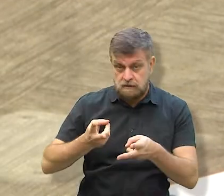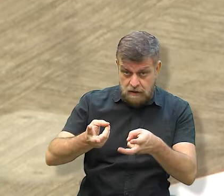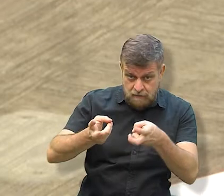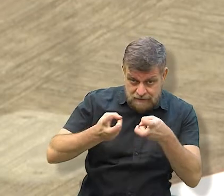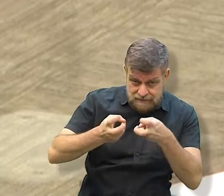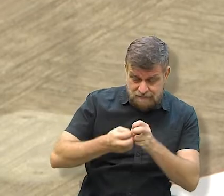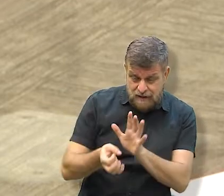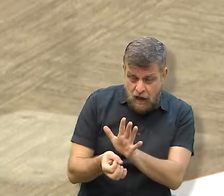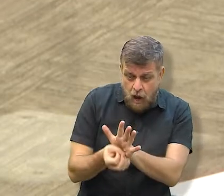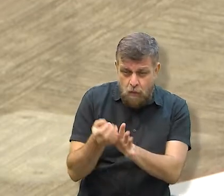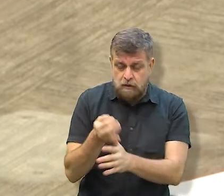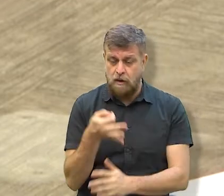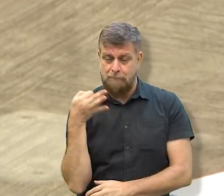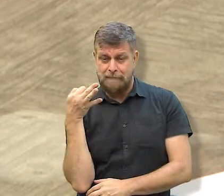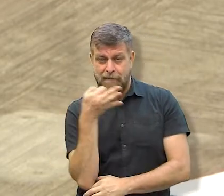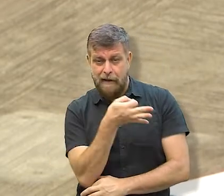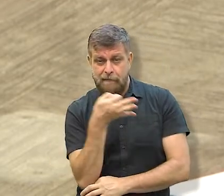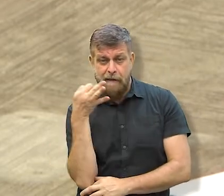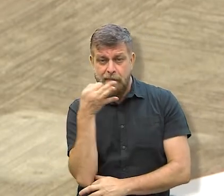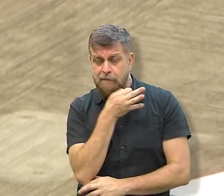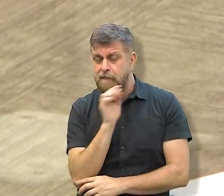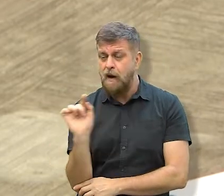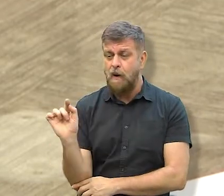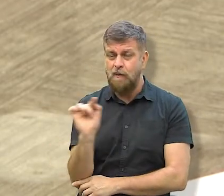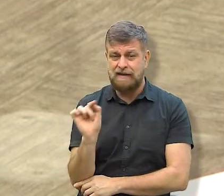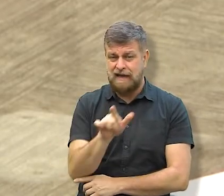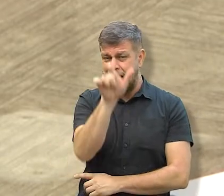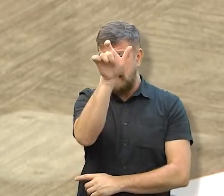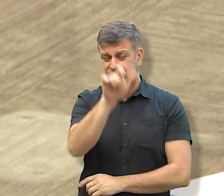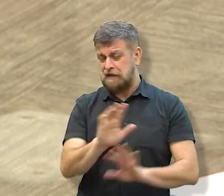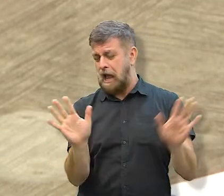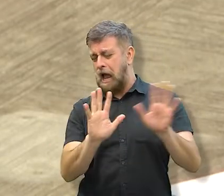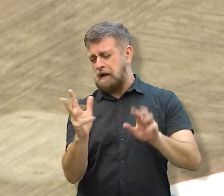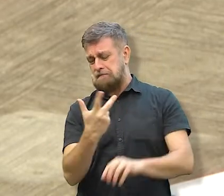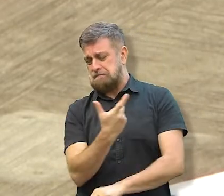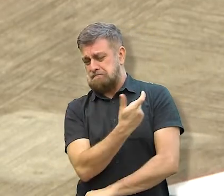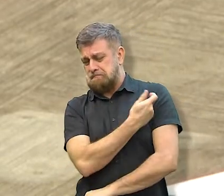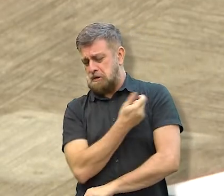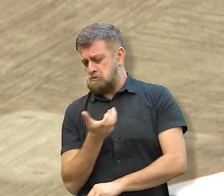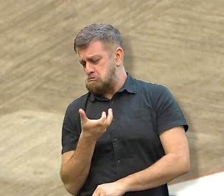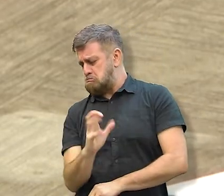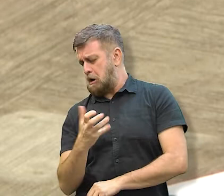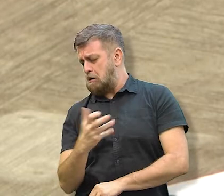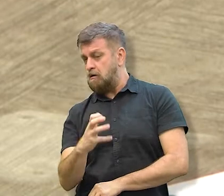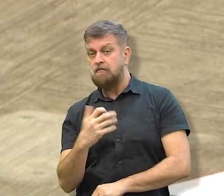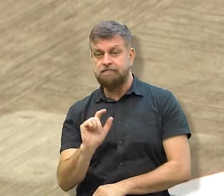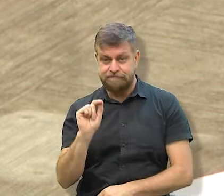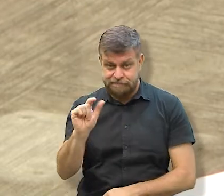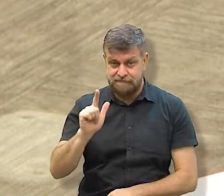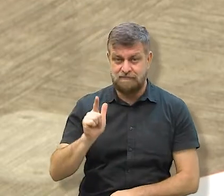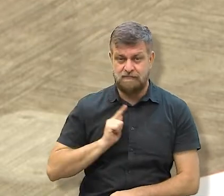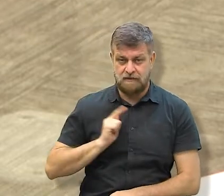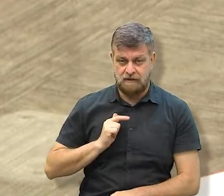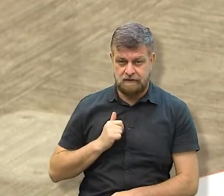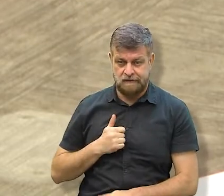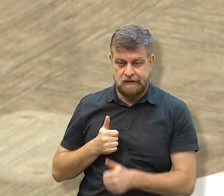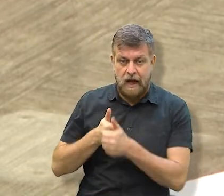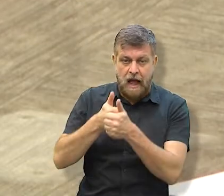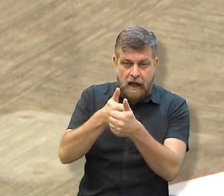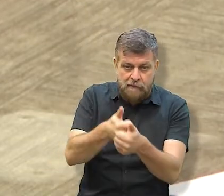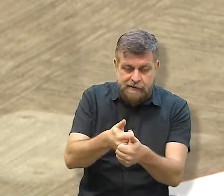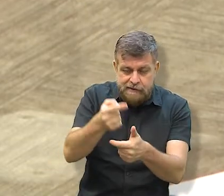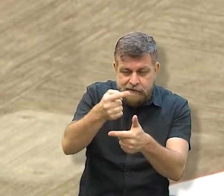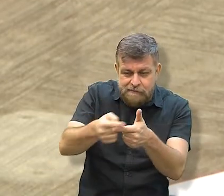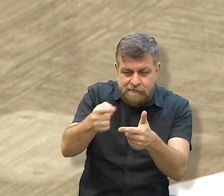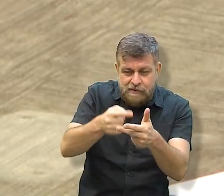que a gente percebe, quando se fala em negar-se a vacinação, isso vem acompanhado de